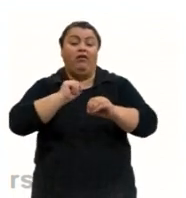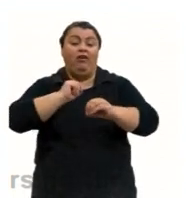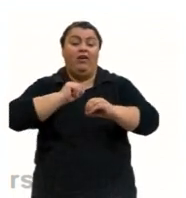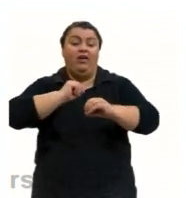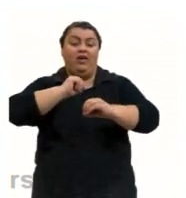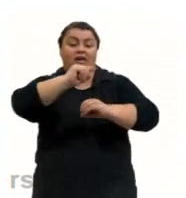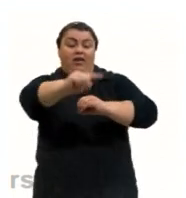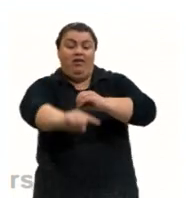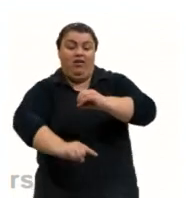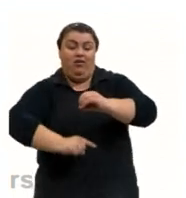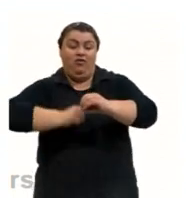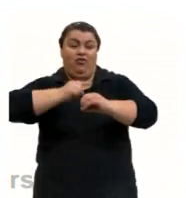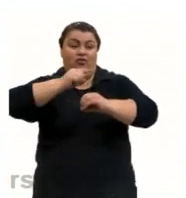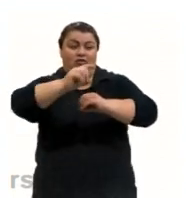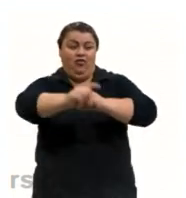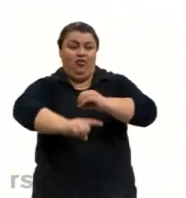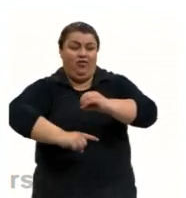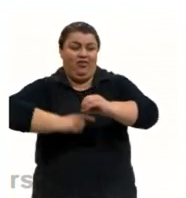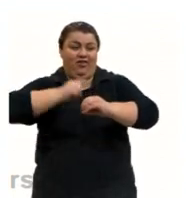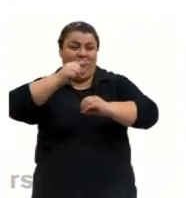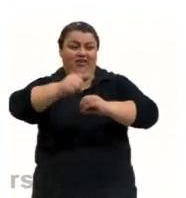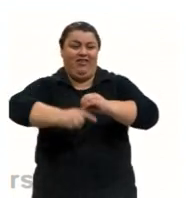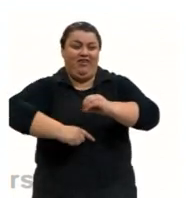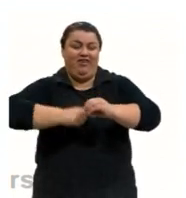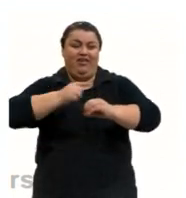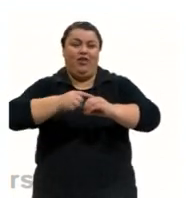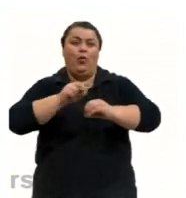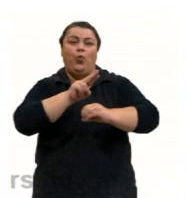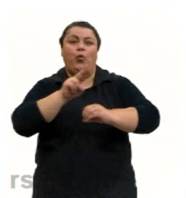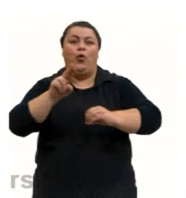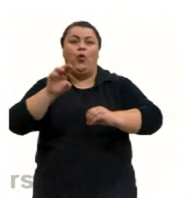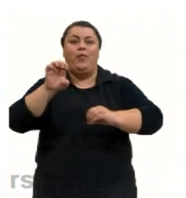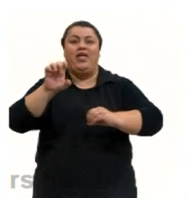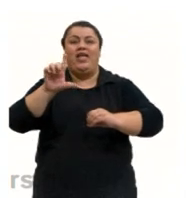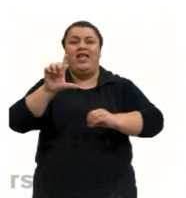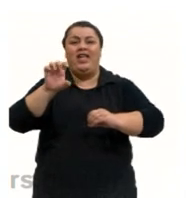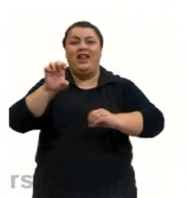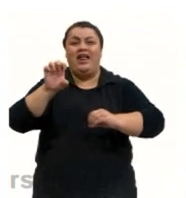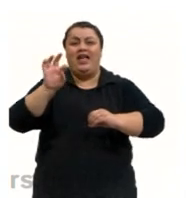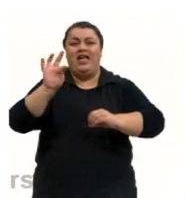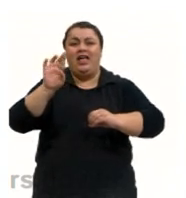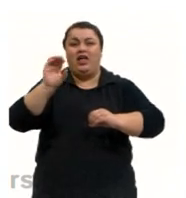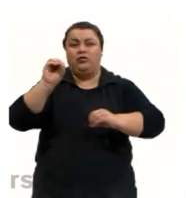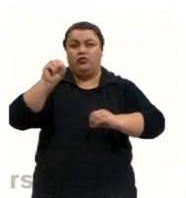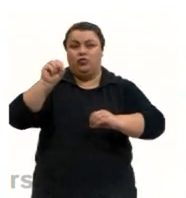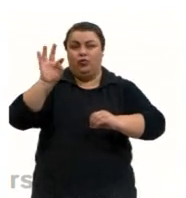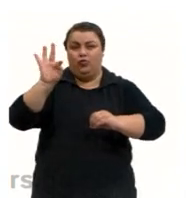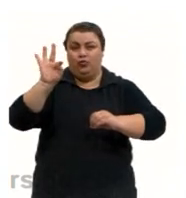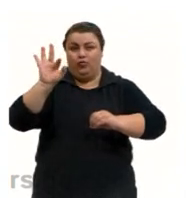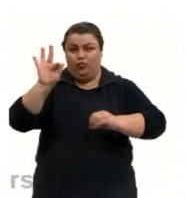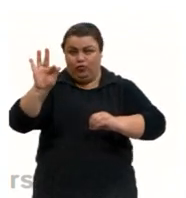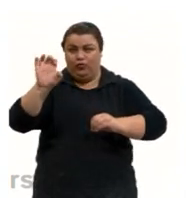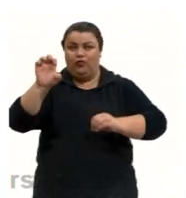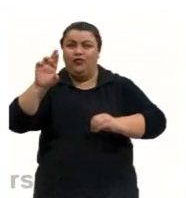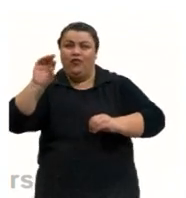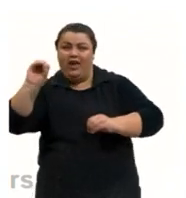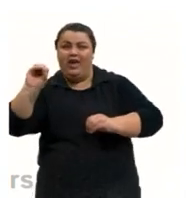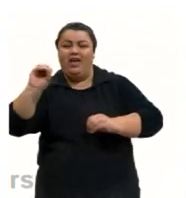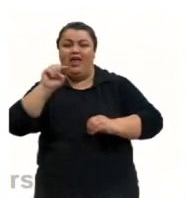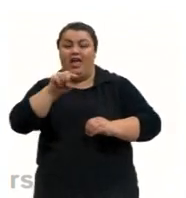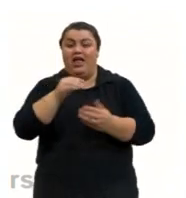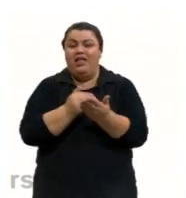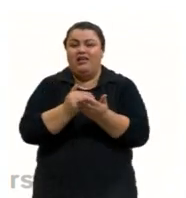numa região periférica denominada eletrosfera. Então, foi aí que iniciou essa questão do núcleo e eletrosfera. Ele que